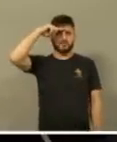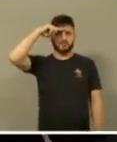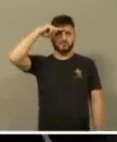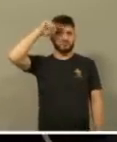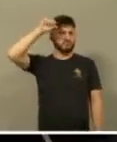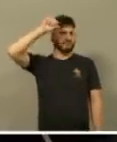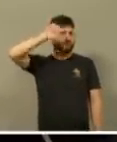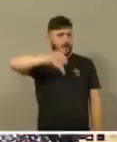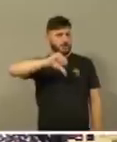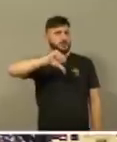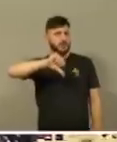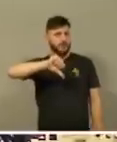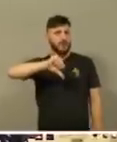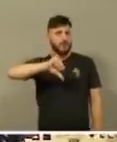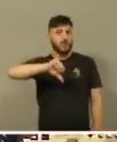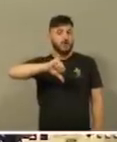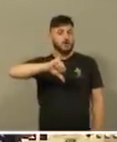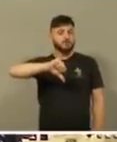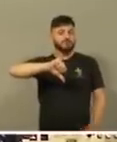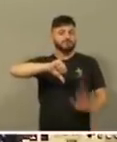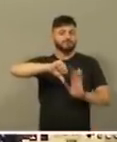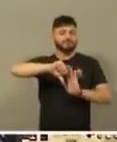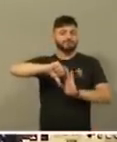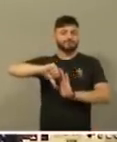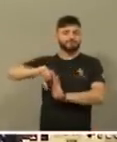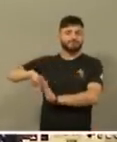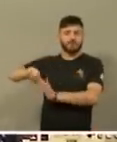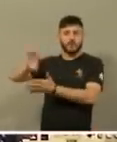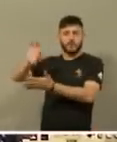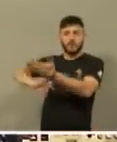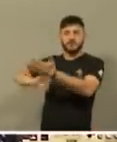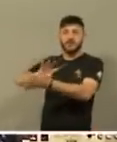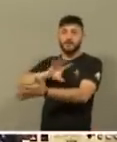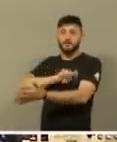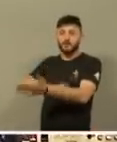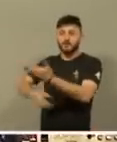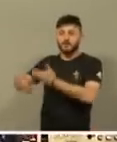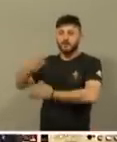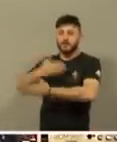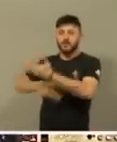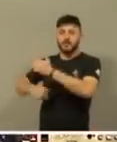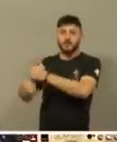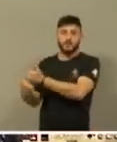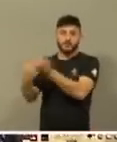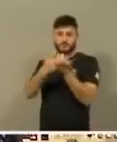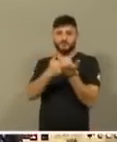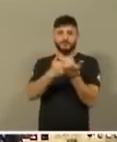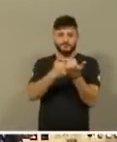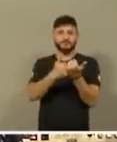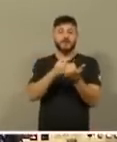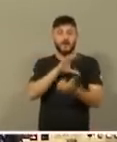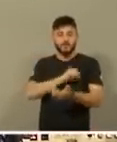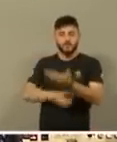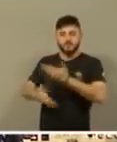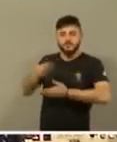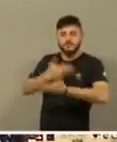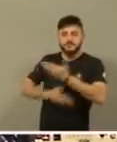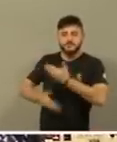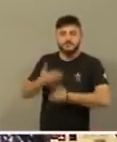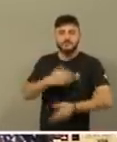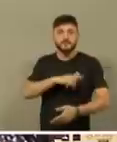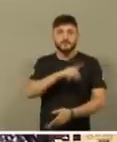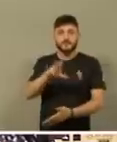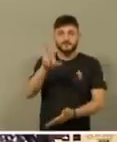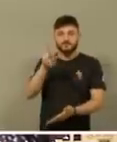corrigir, com amor, linguagem do amor, vocês vão sair daqui, com essa palavrinha, linguagem do amor, vocês vão, vocês vão, convencer,